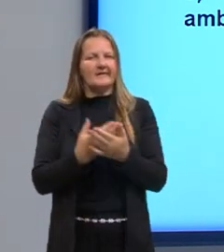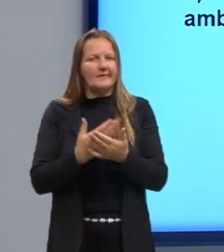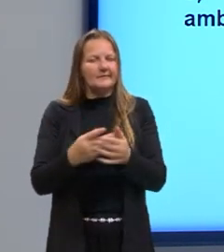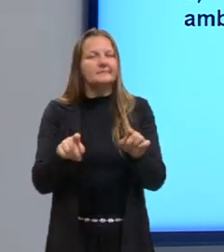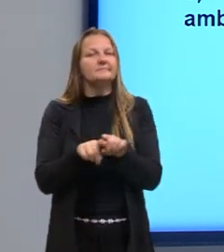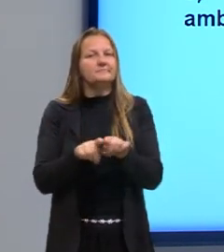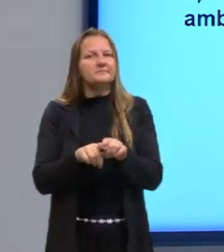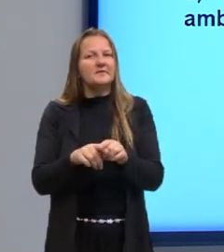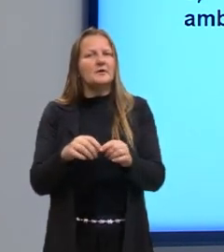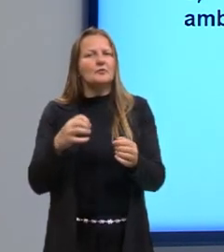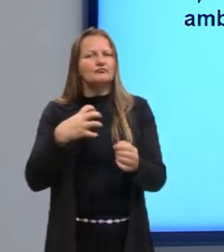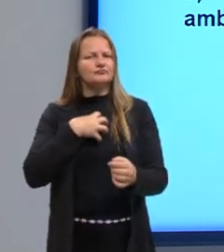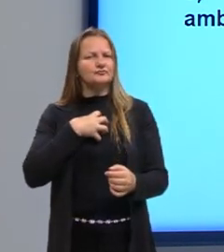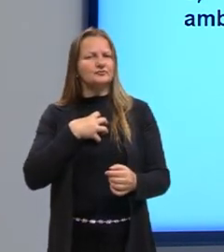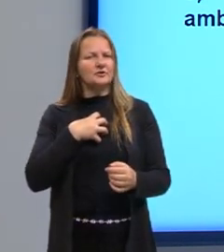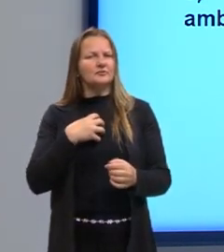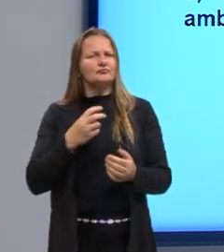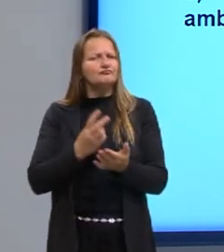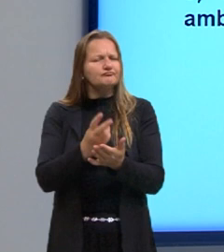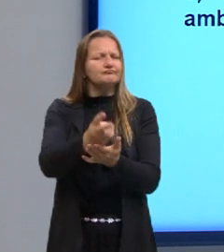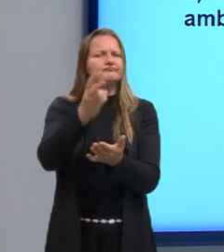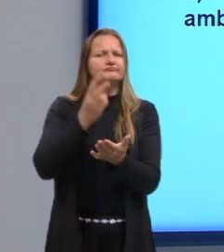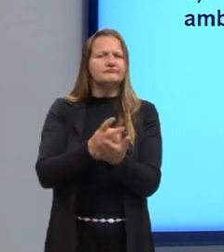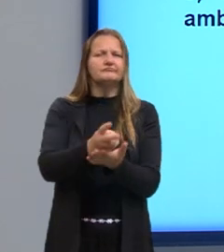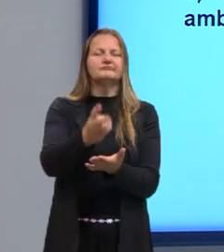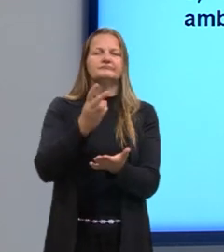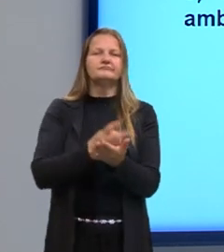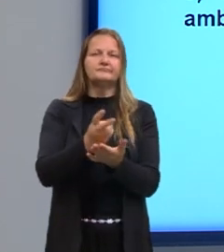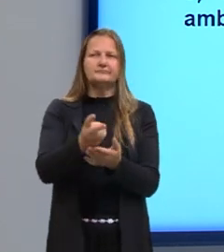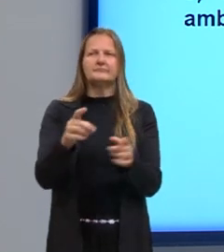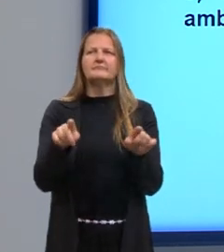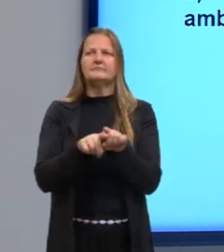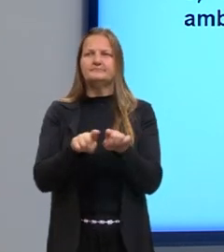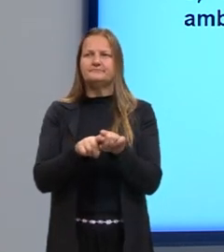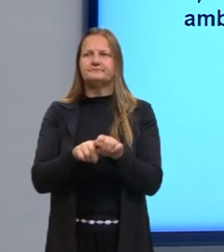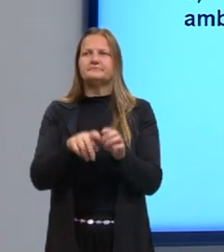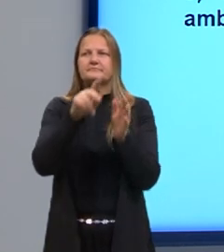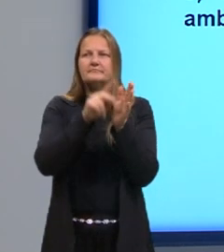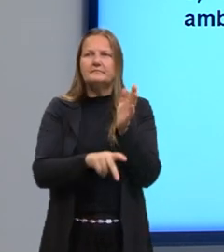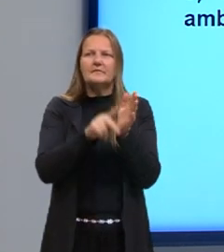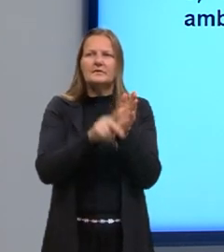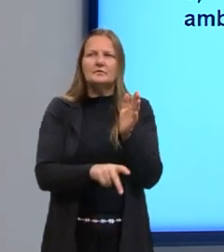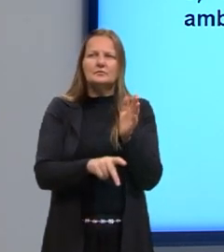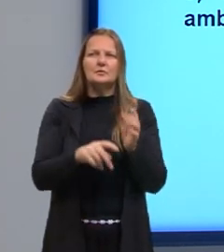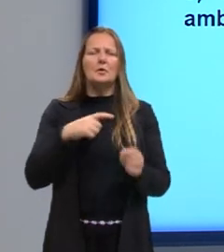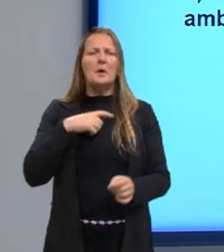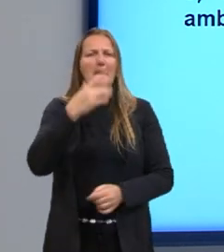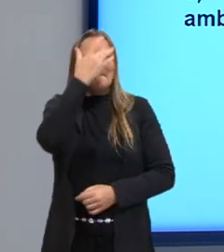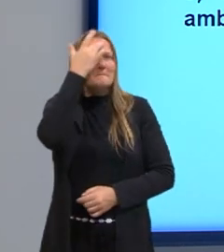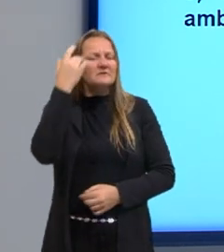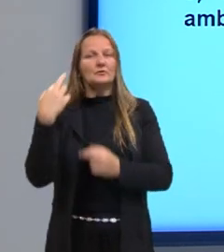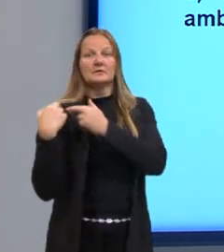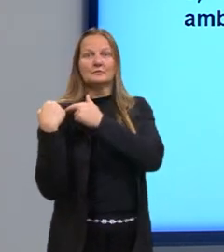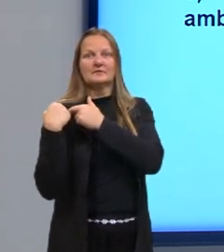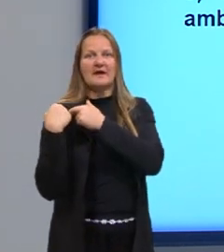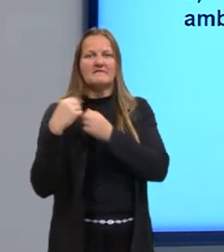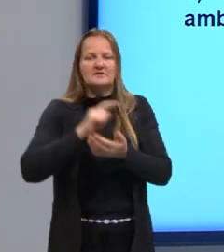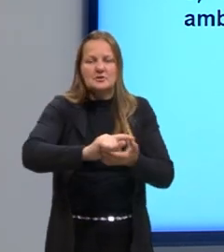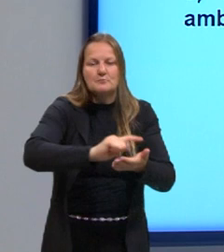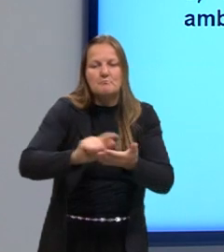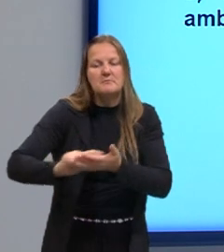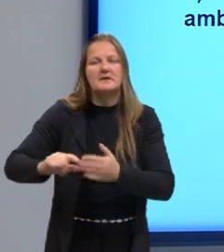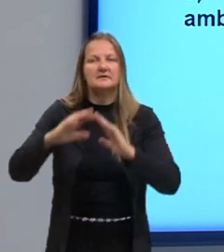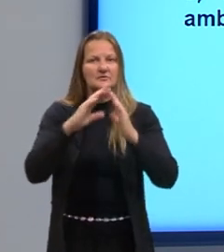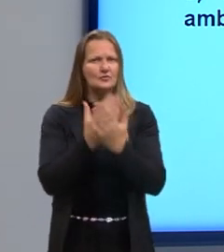De maneira contínua. Também planejou capacitar o pessoal responsável pela limpeza da